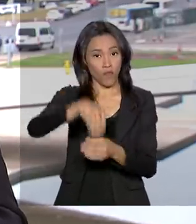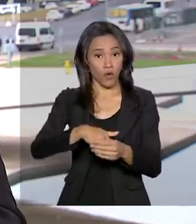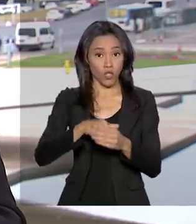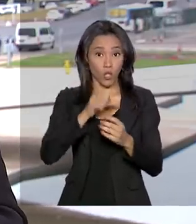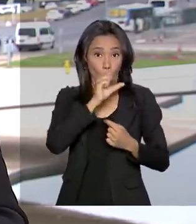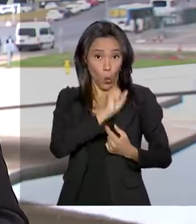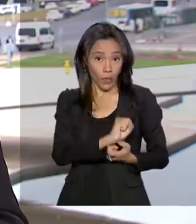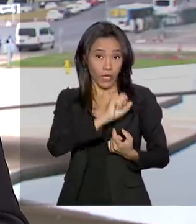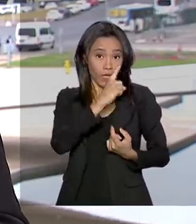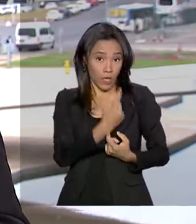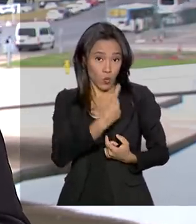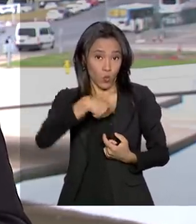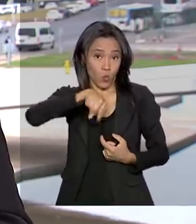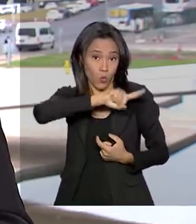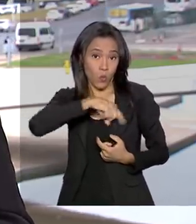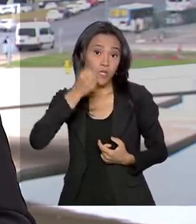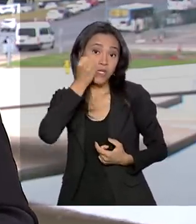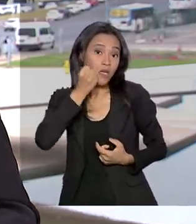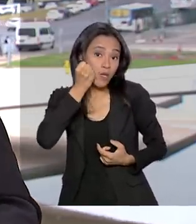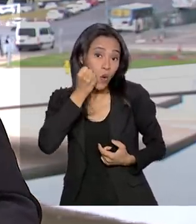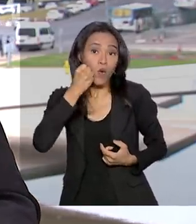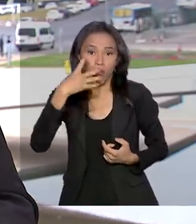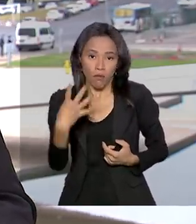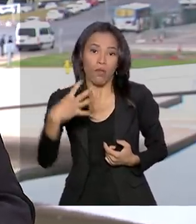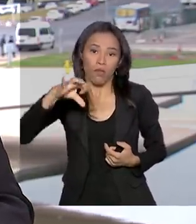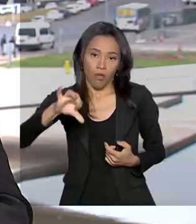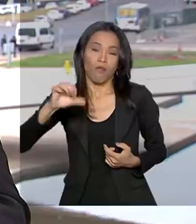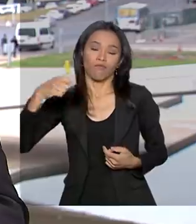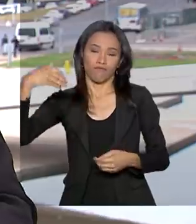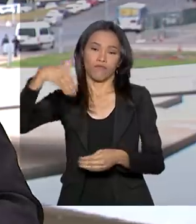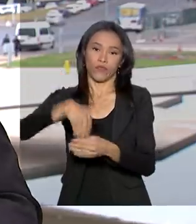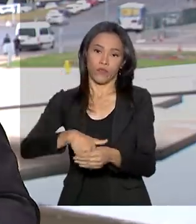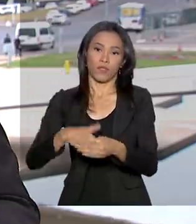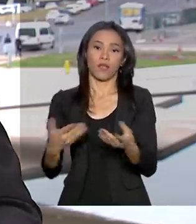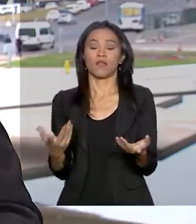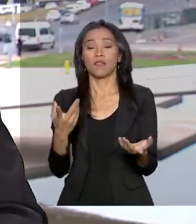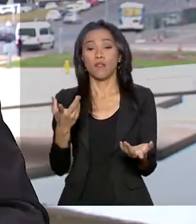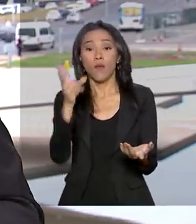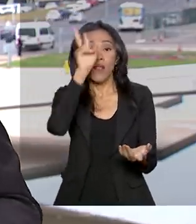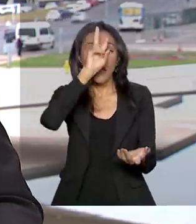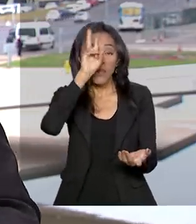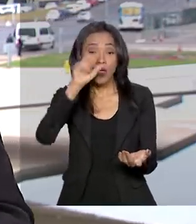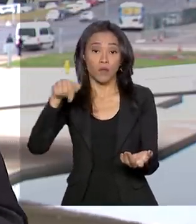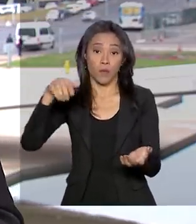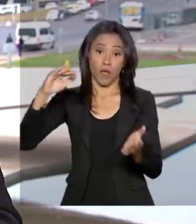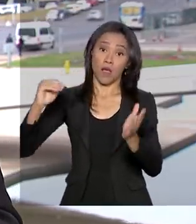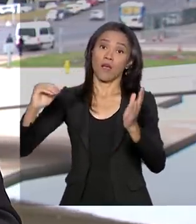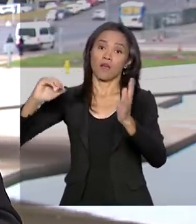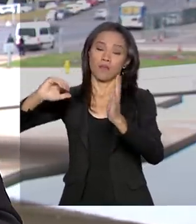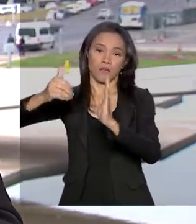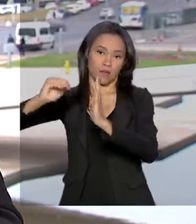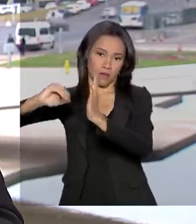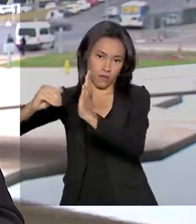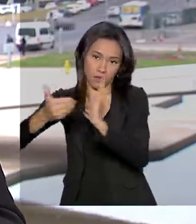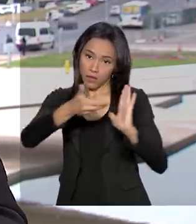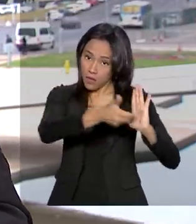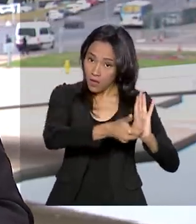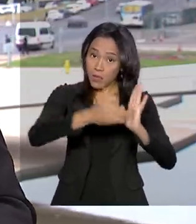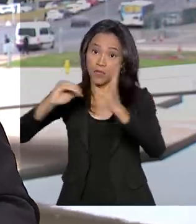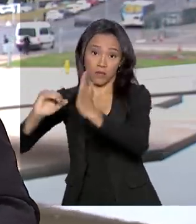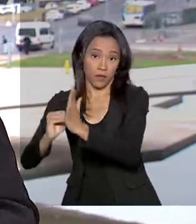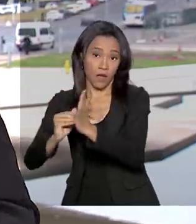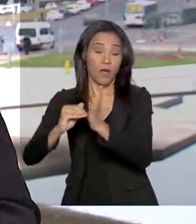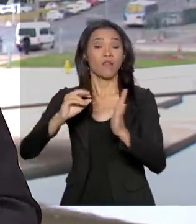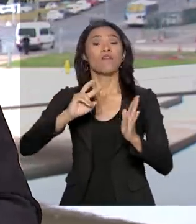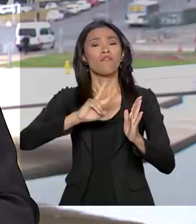senadores para aprovação. Agora, lembrando que o Senado, a Câmara e o Senado ainda vão discutir uma